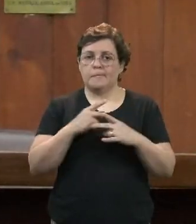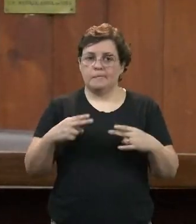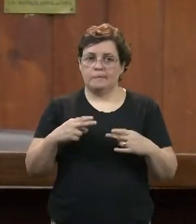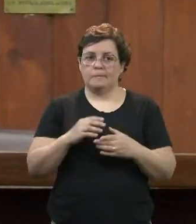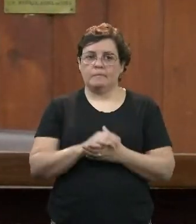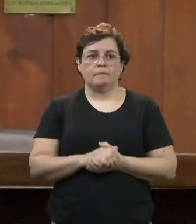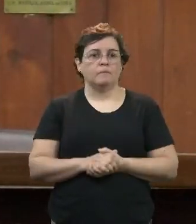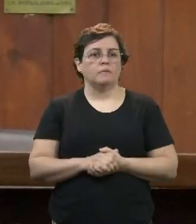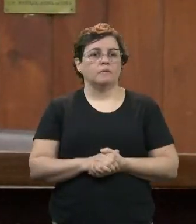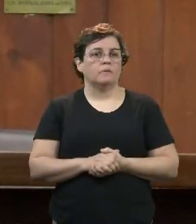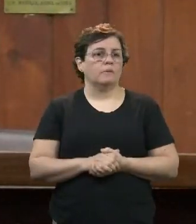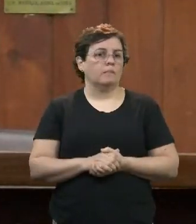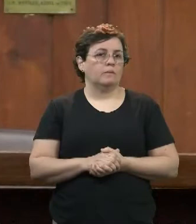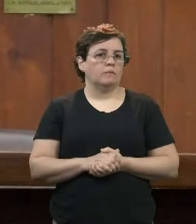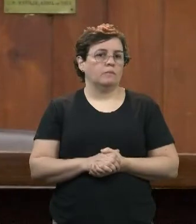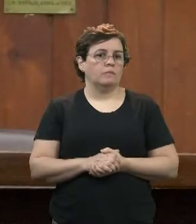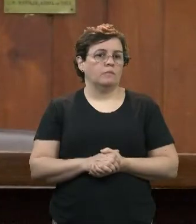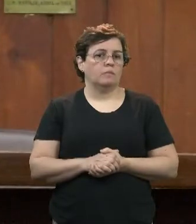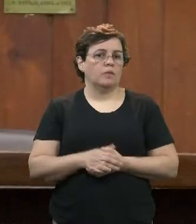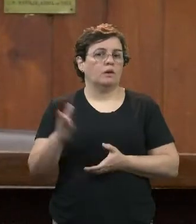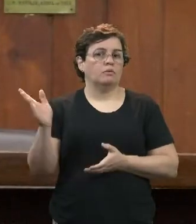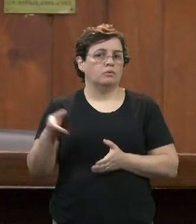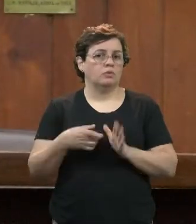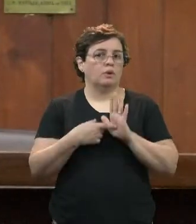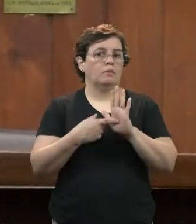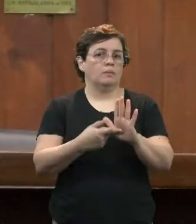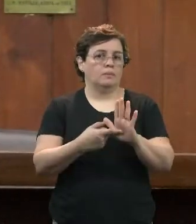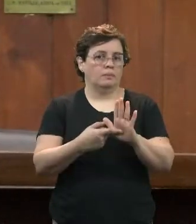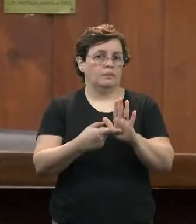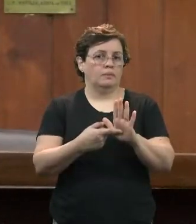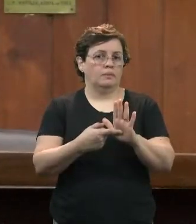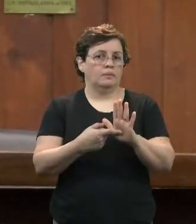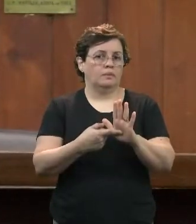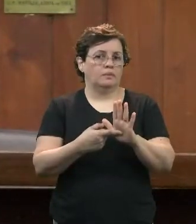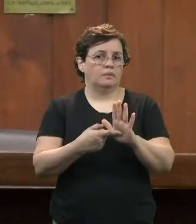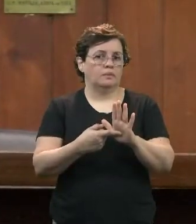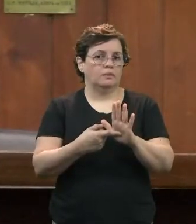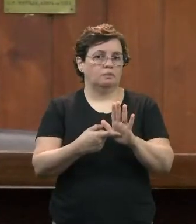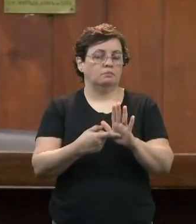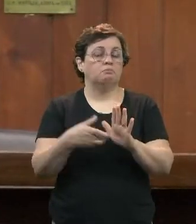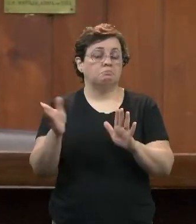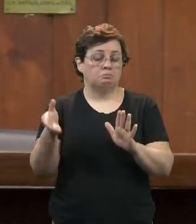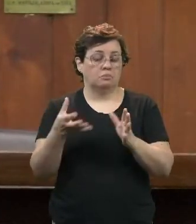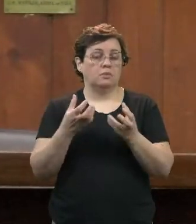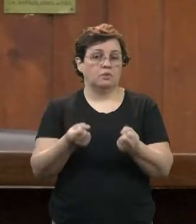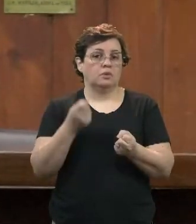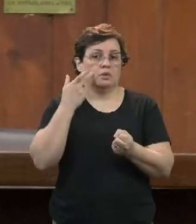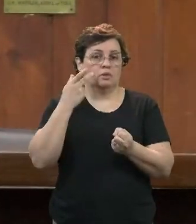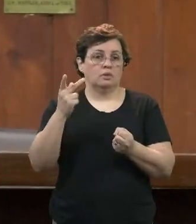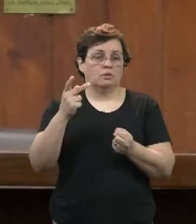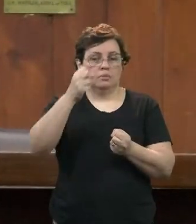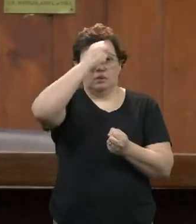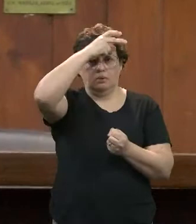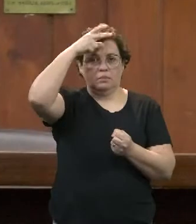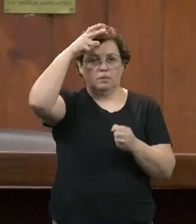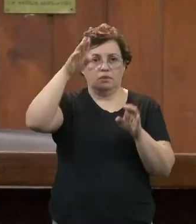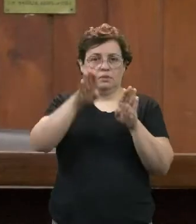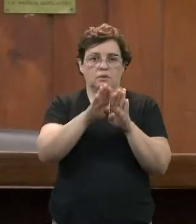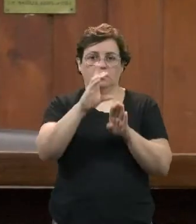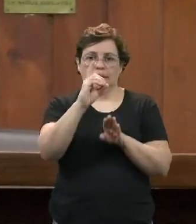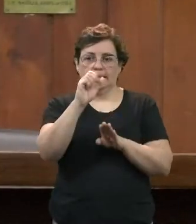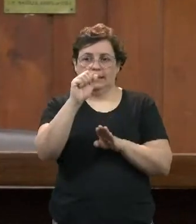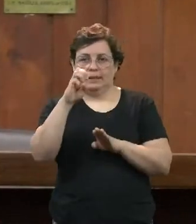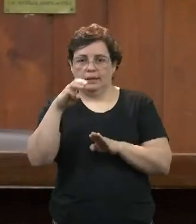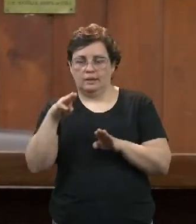pausa. Já apresentamos, inclusive já foi até aceito pela Prefeitura, pelo IPREI, pelo DAE também,